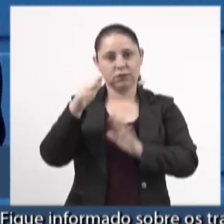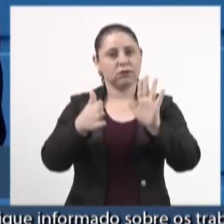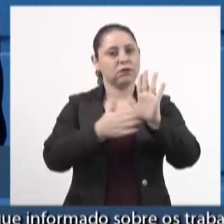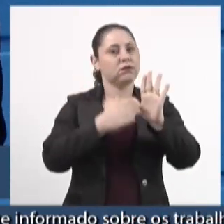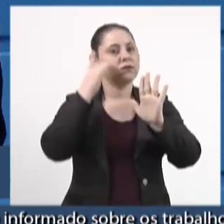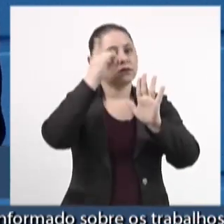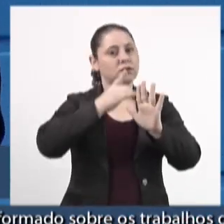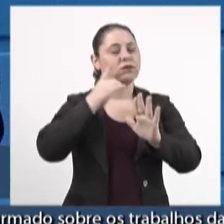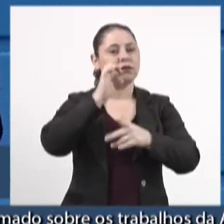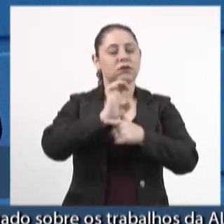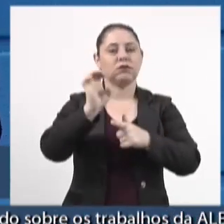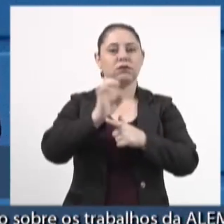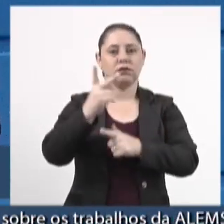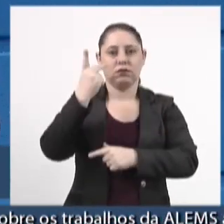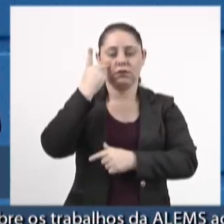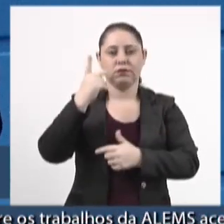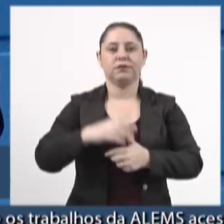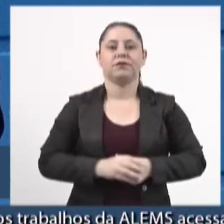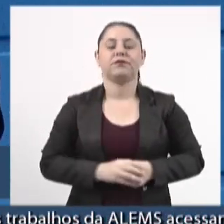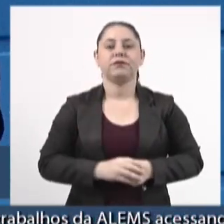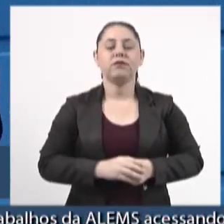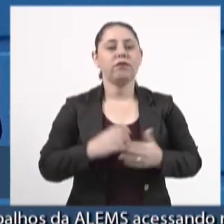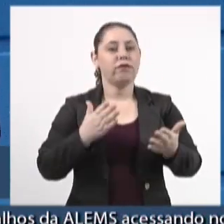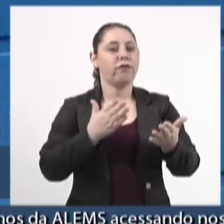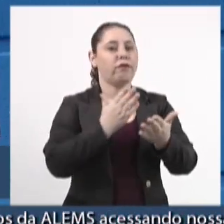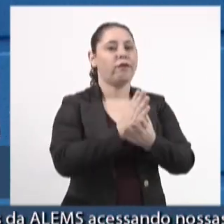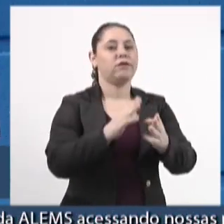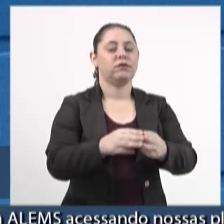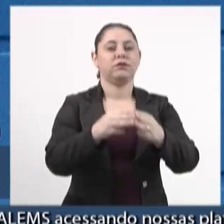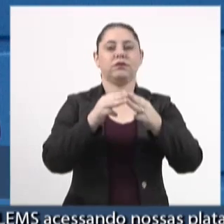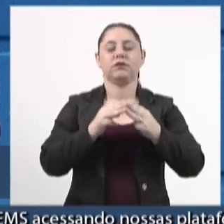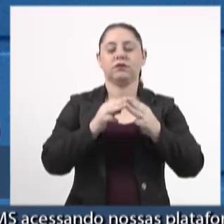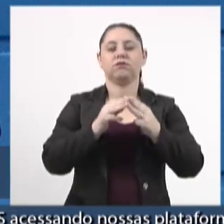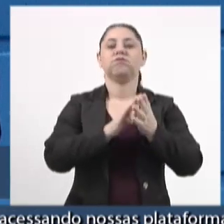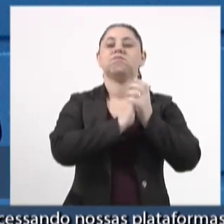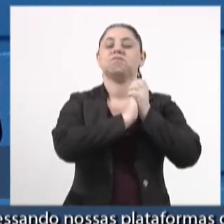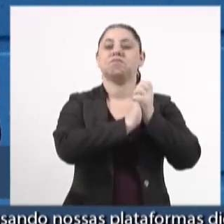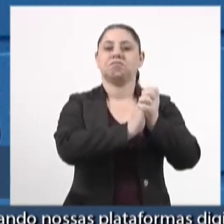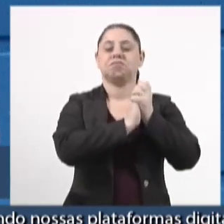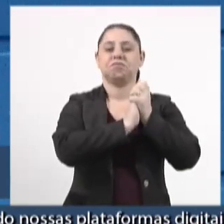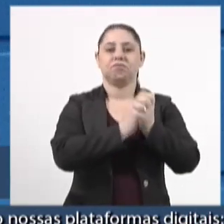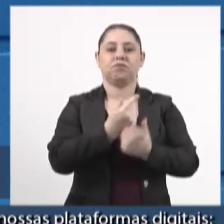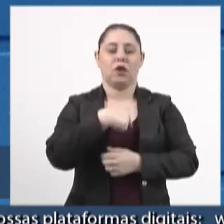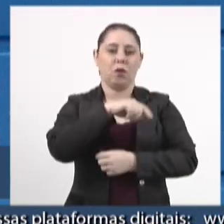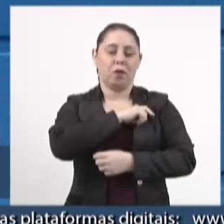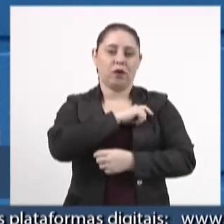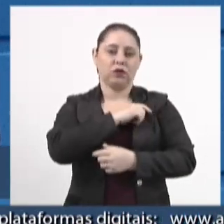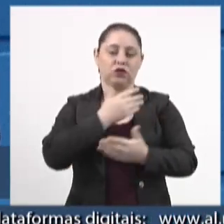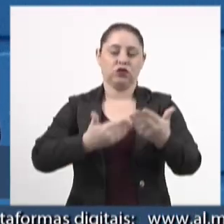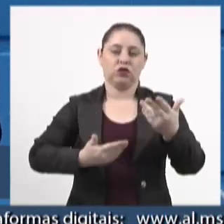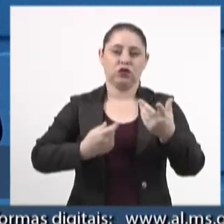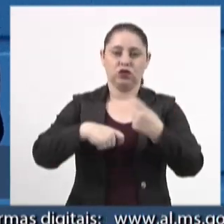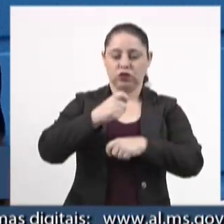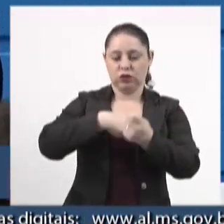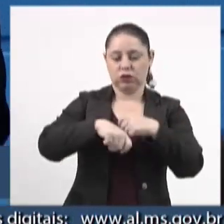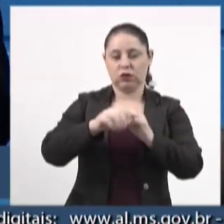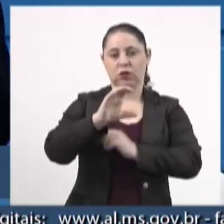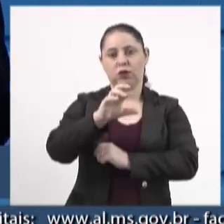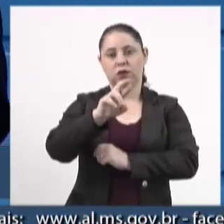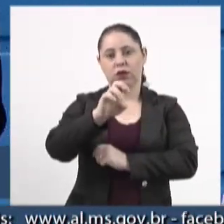por proposição do deputado estadual Pedro Kemp, aprova a moção de congratulação pela posse da nova gestão do CRES.